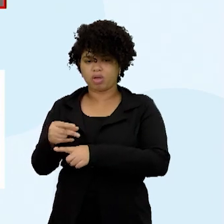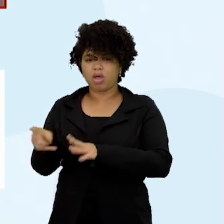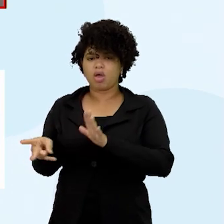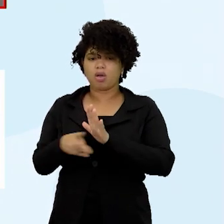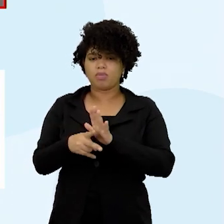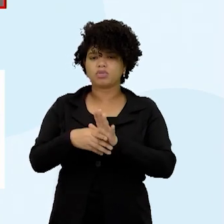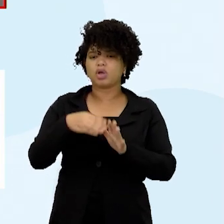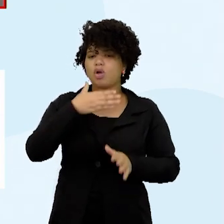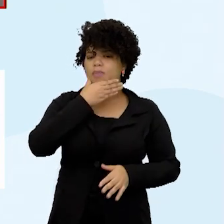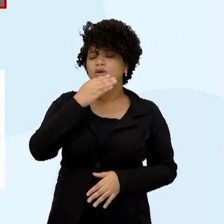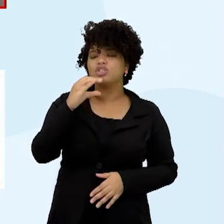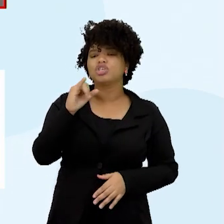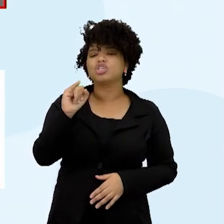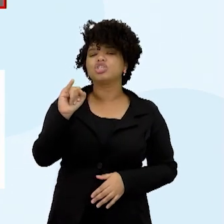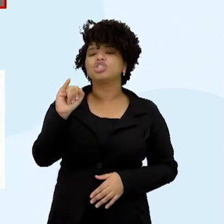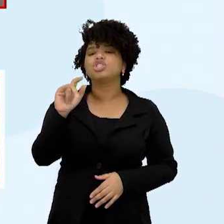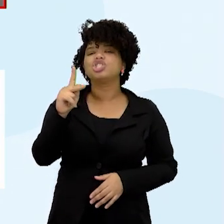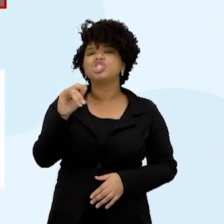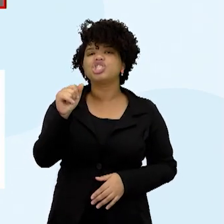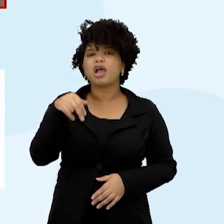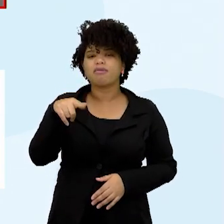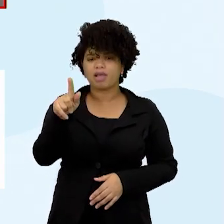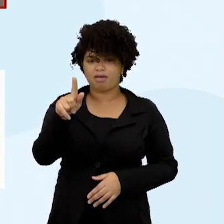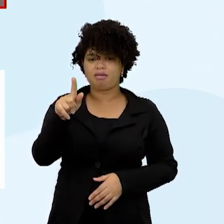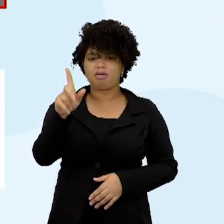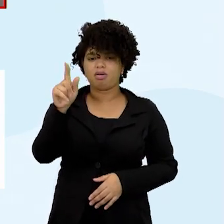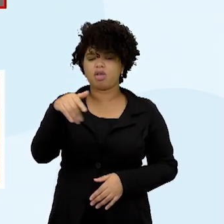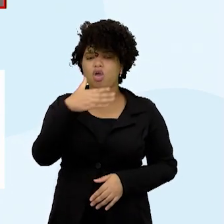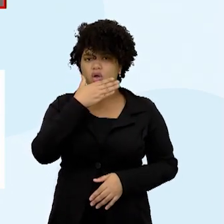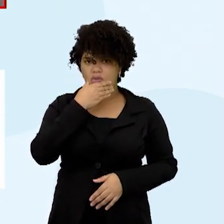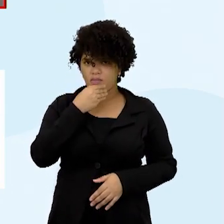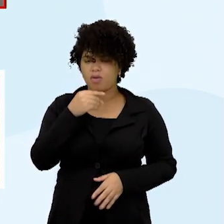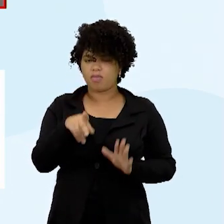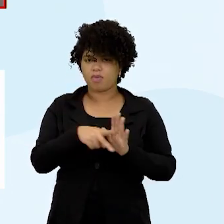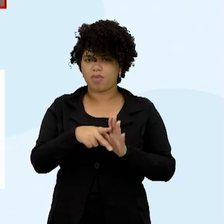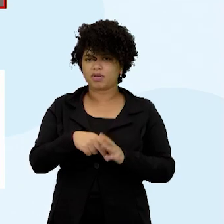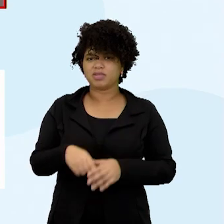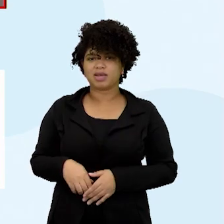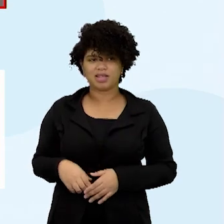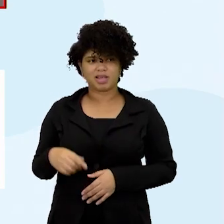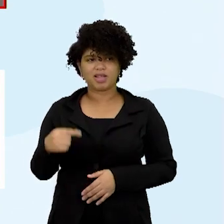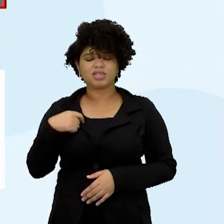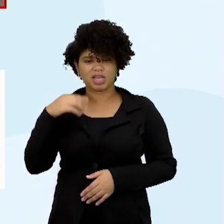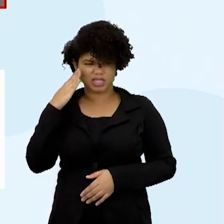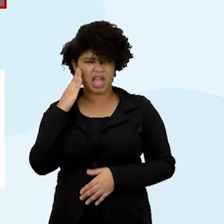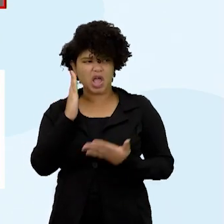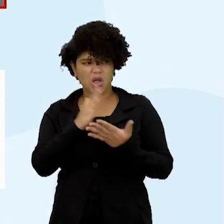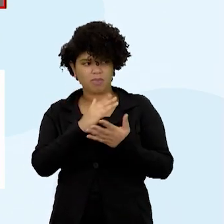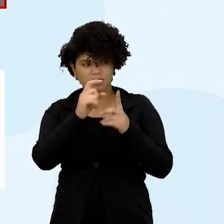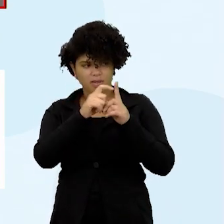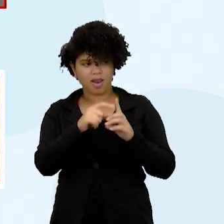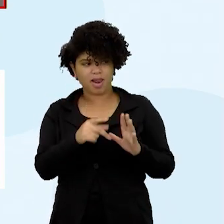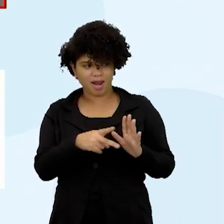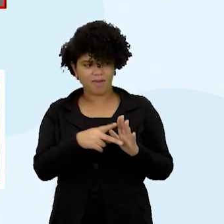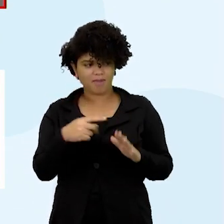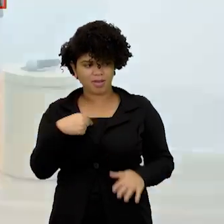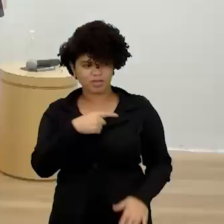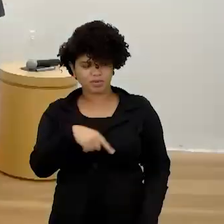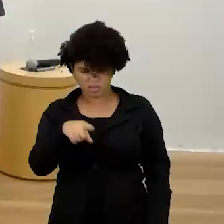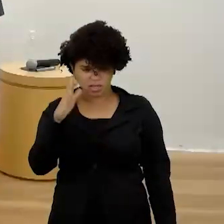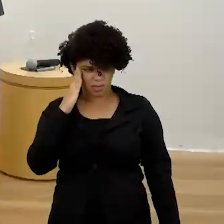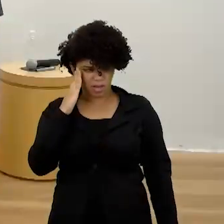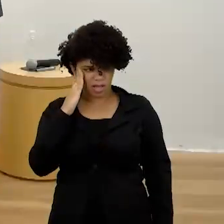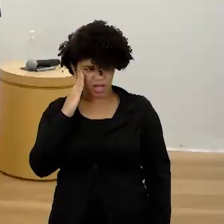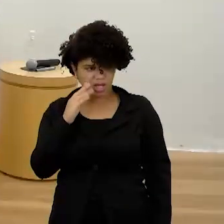do Chiang Kai-shek. Falei bonito agora, hein? Olha, bonito, hein? E eu achava que só sabia fazer Ni Hao. Sabe o é Ni